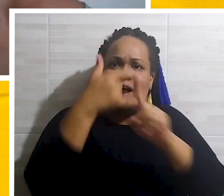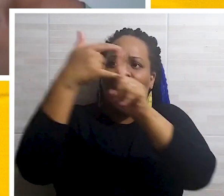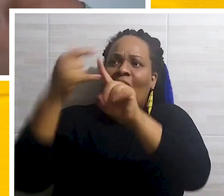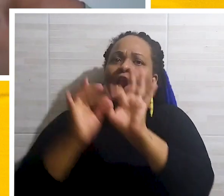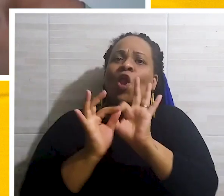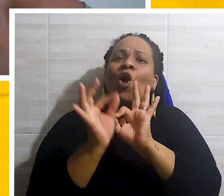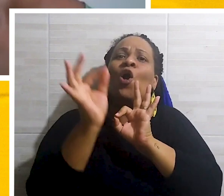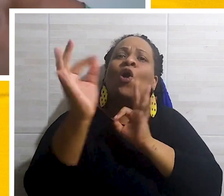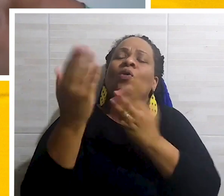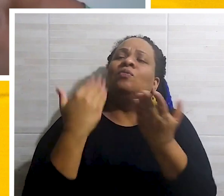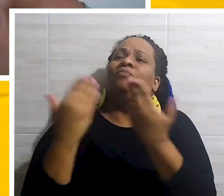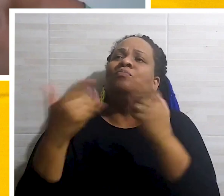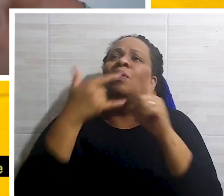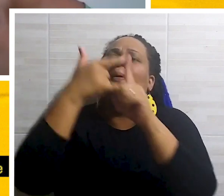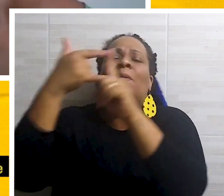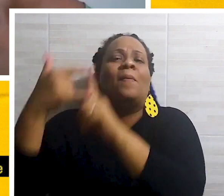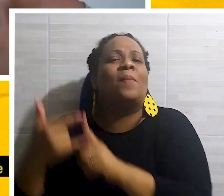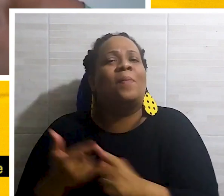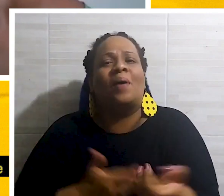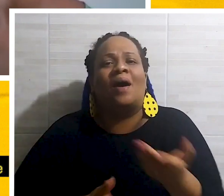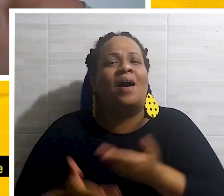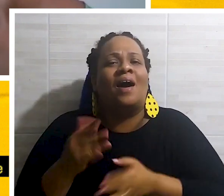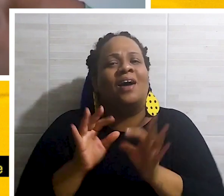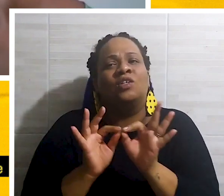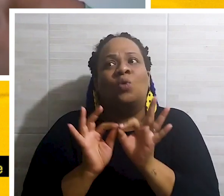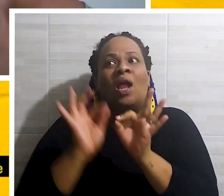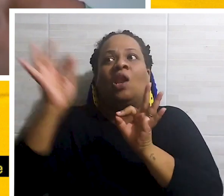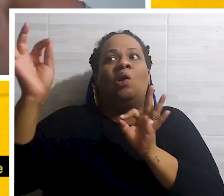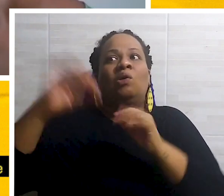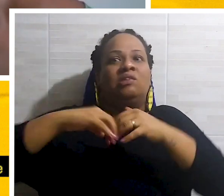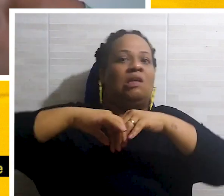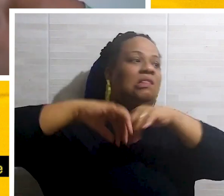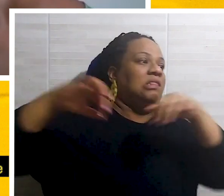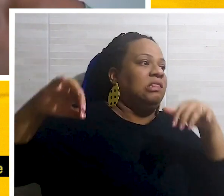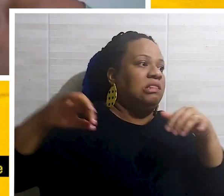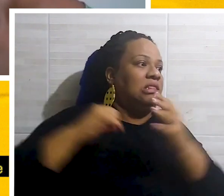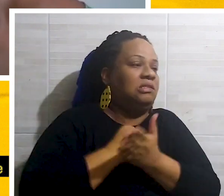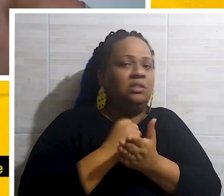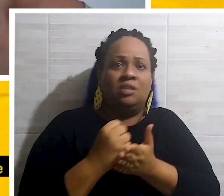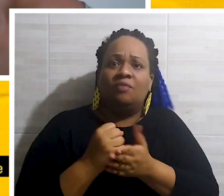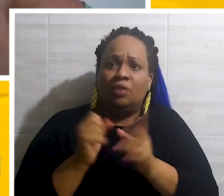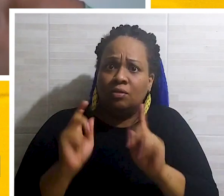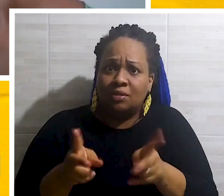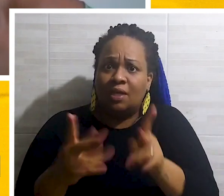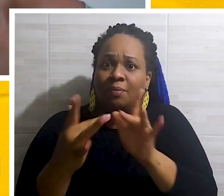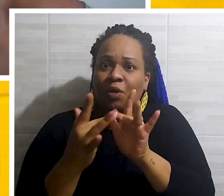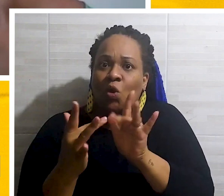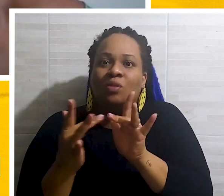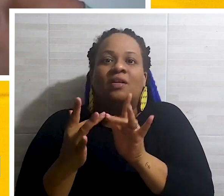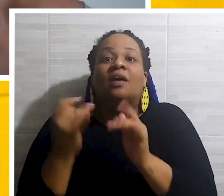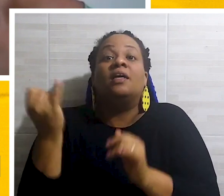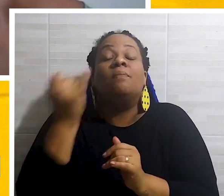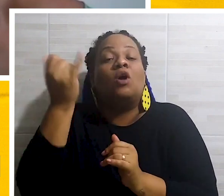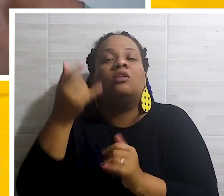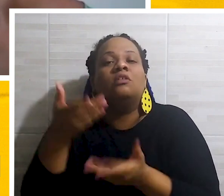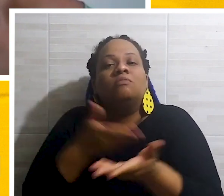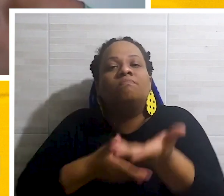visto que dá para fazer muita coisa de longe, né? Vírgula. Porque não é a distância que vai separar a gente. A está sempre com um